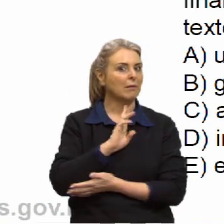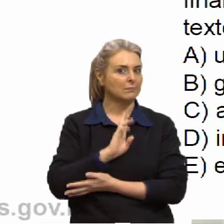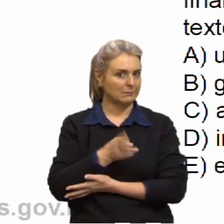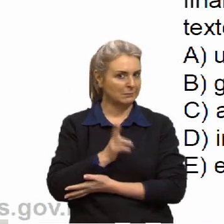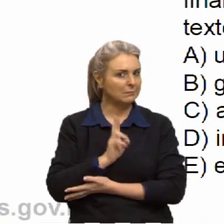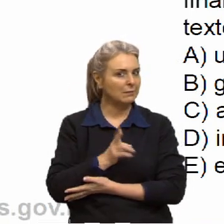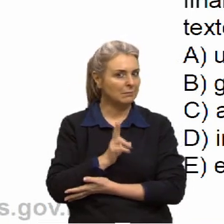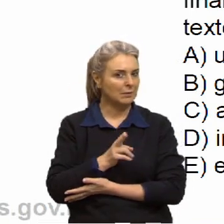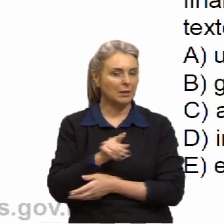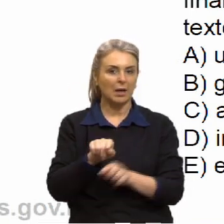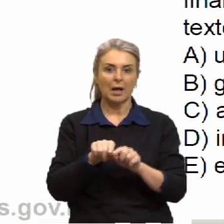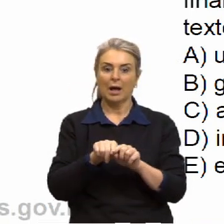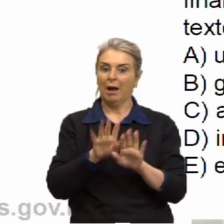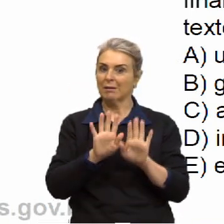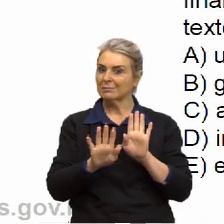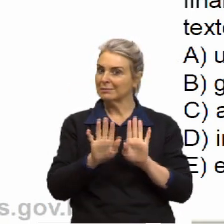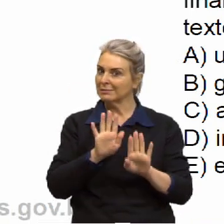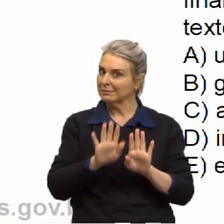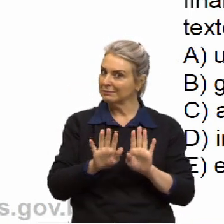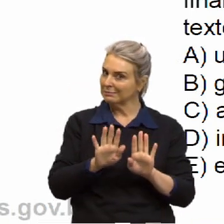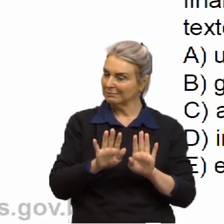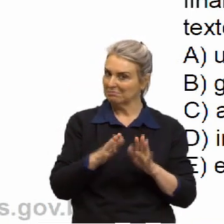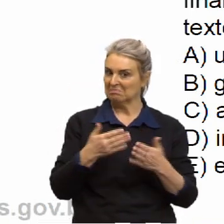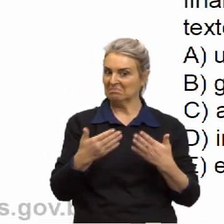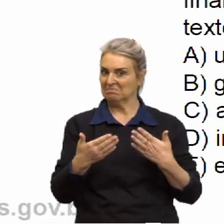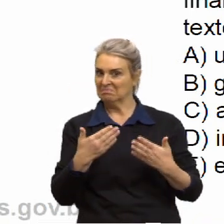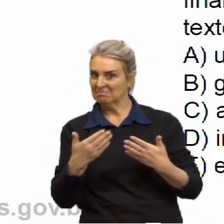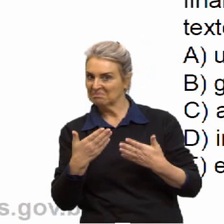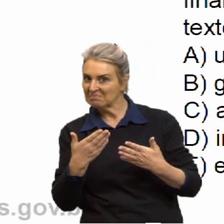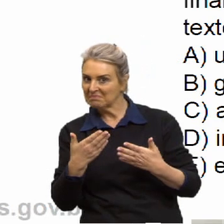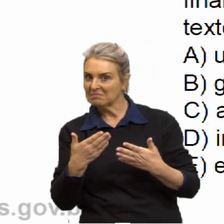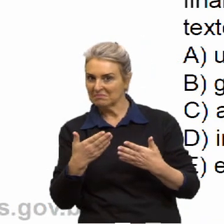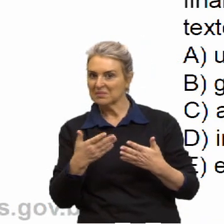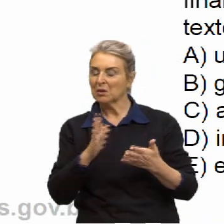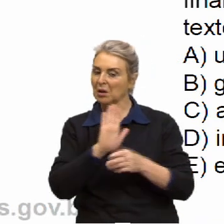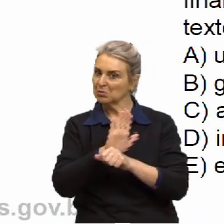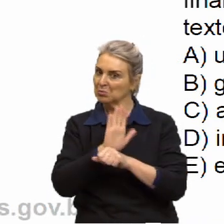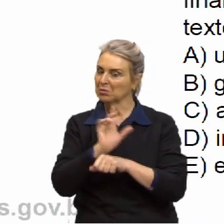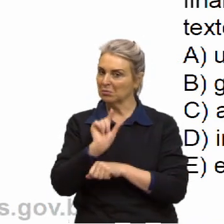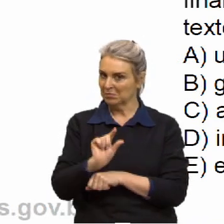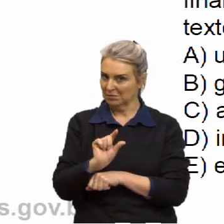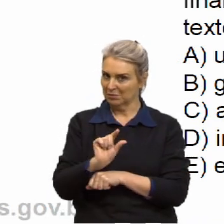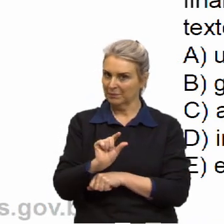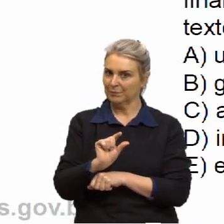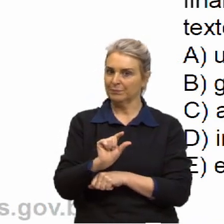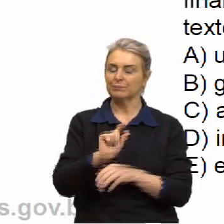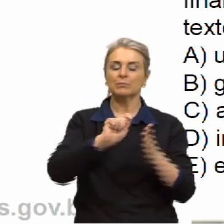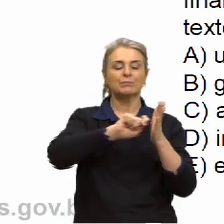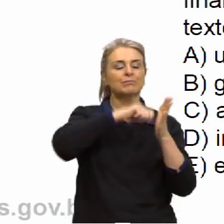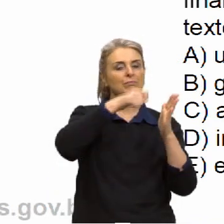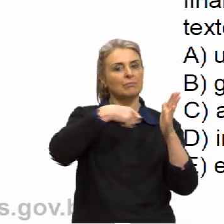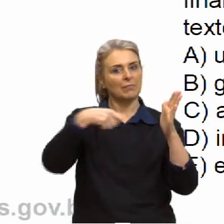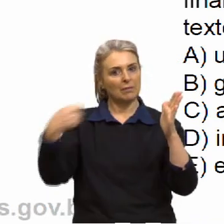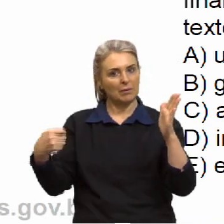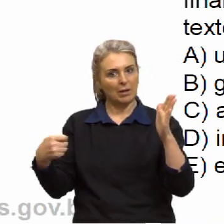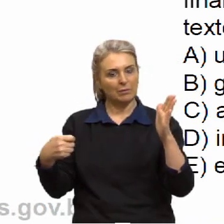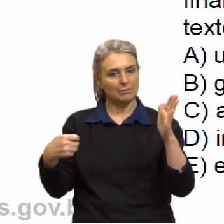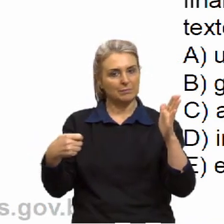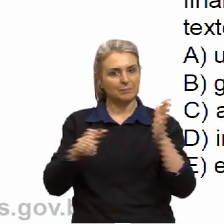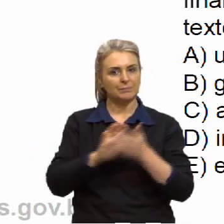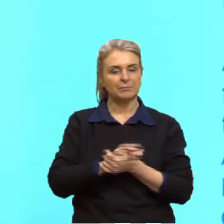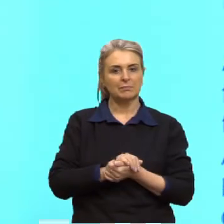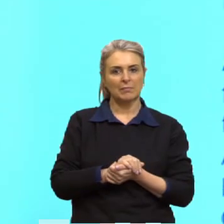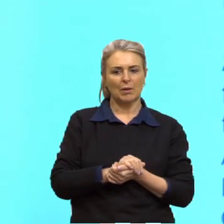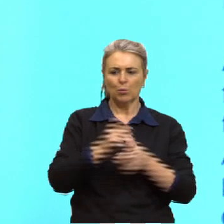Mas, às vezes, ele coloca lá para ajudar vocês. Então, aqui a gente tem o vocabulário val como